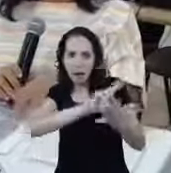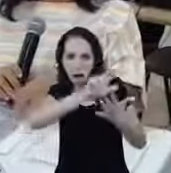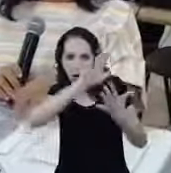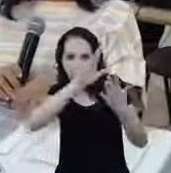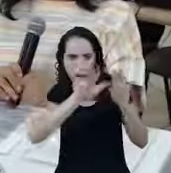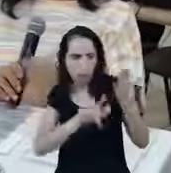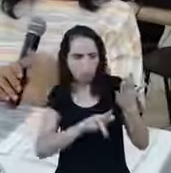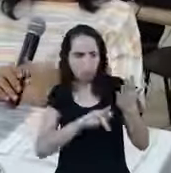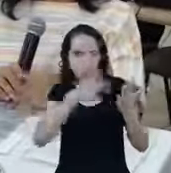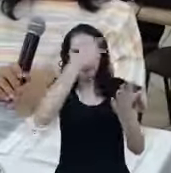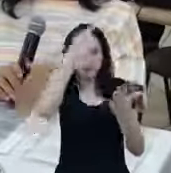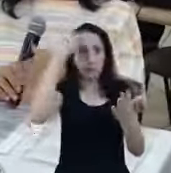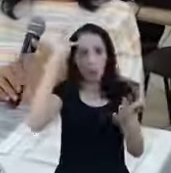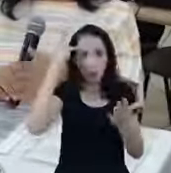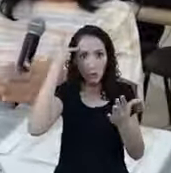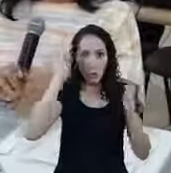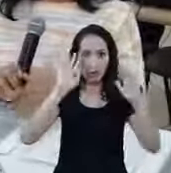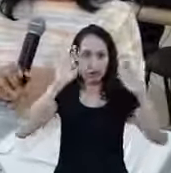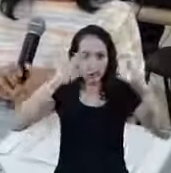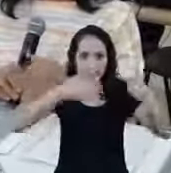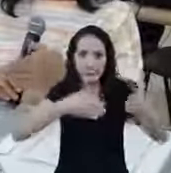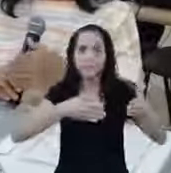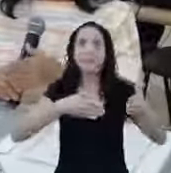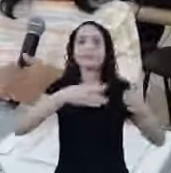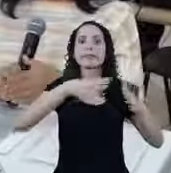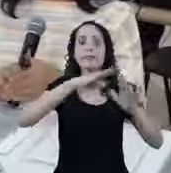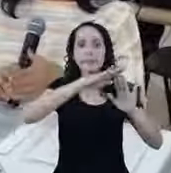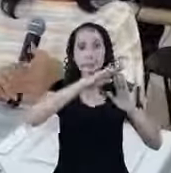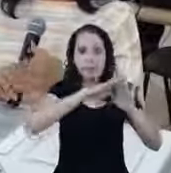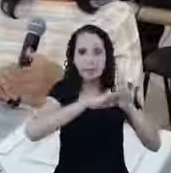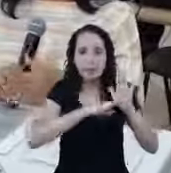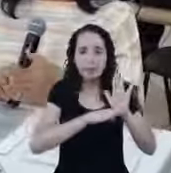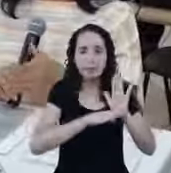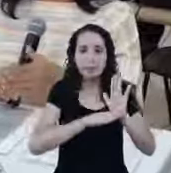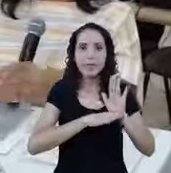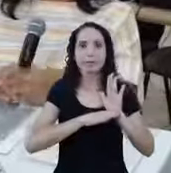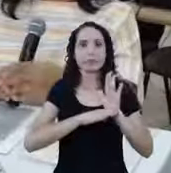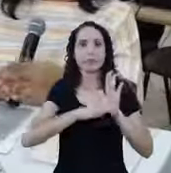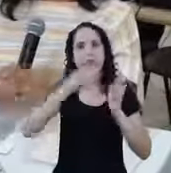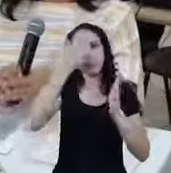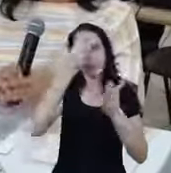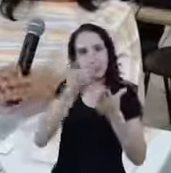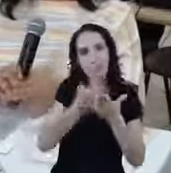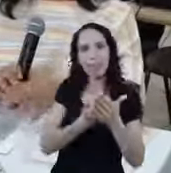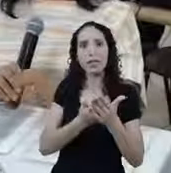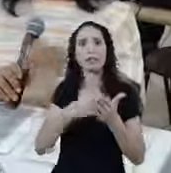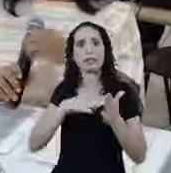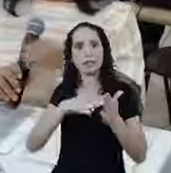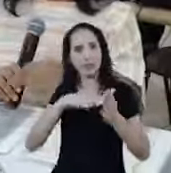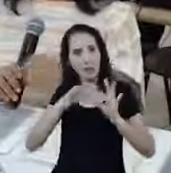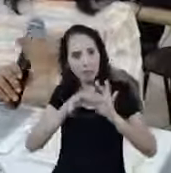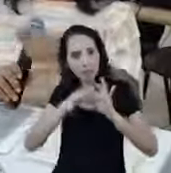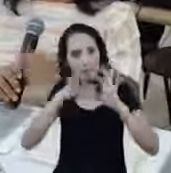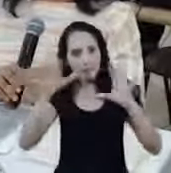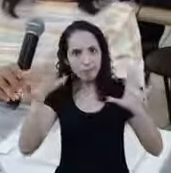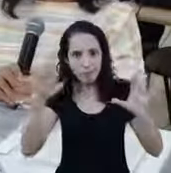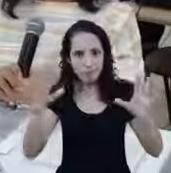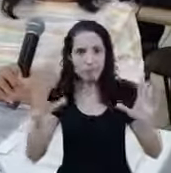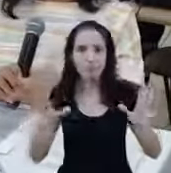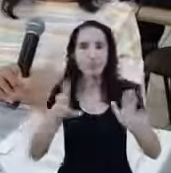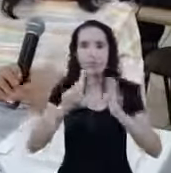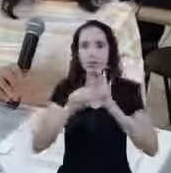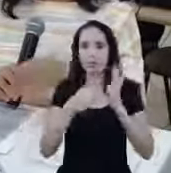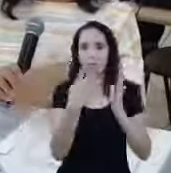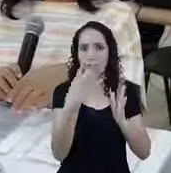enquadram E haverá Essa liberação E aí acredito Que se tornará Uma rotina E aí Essas 48